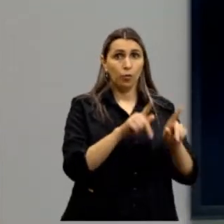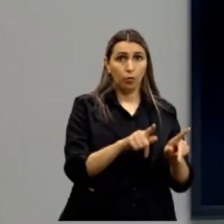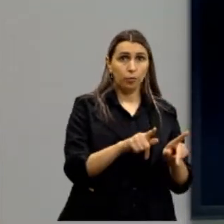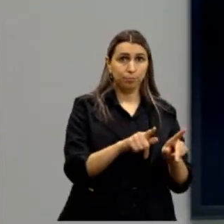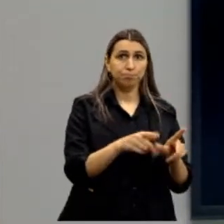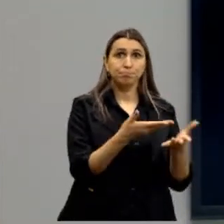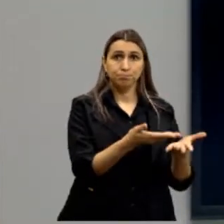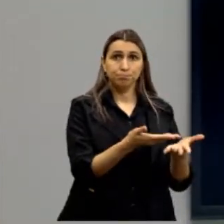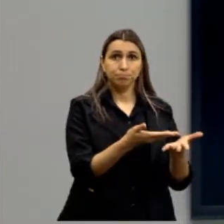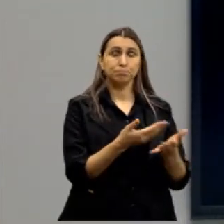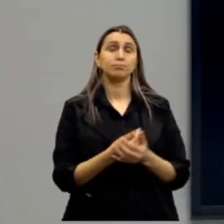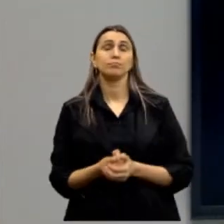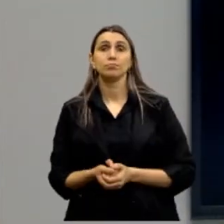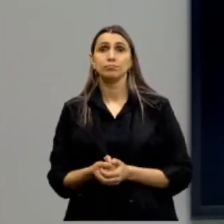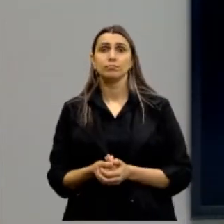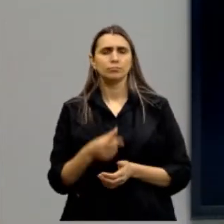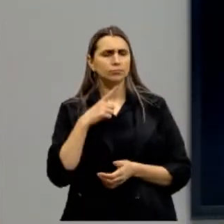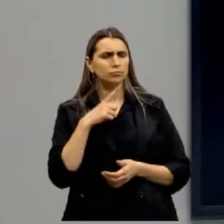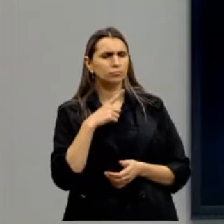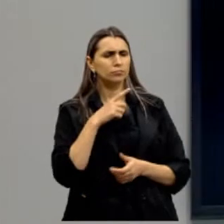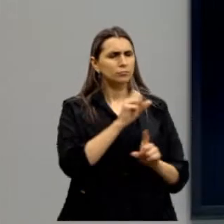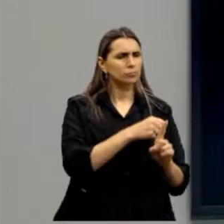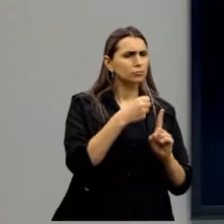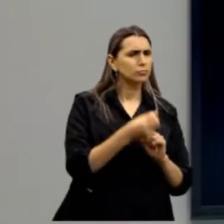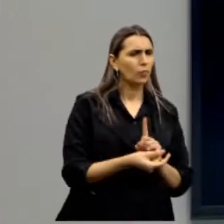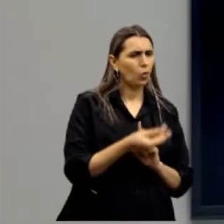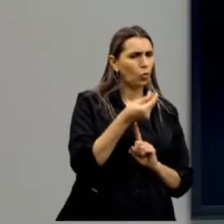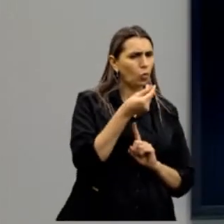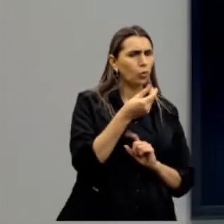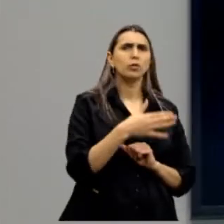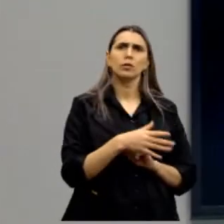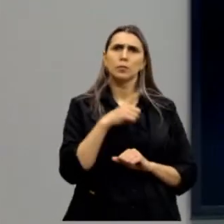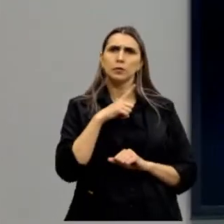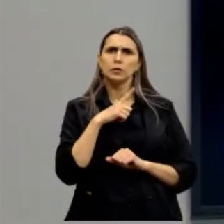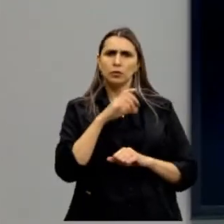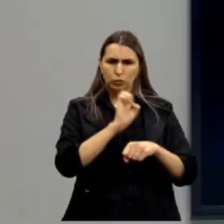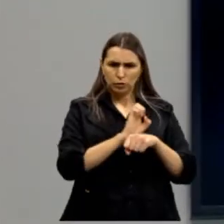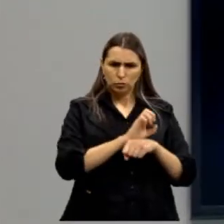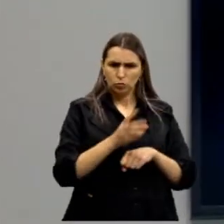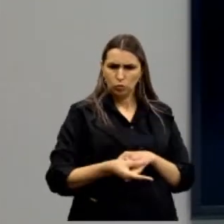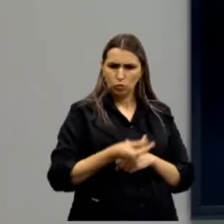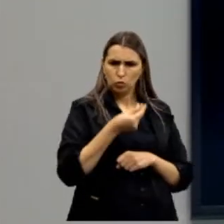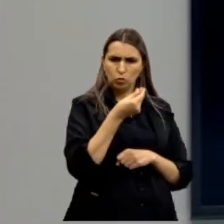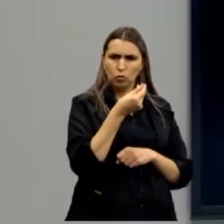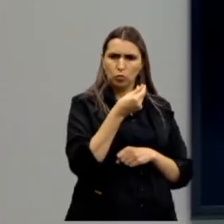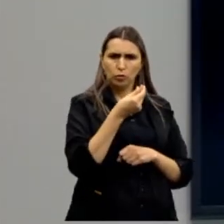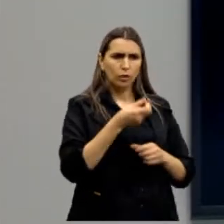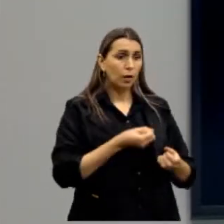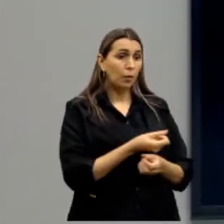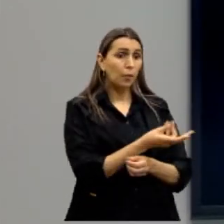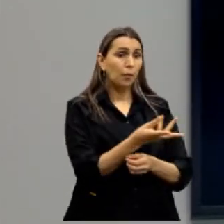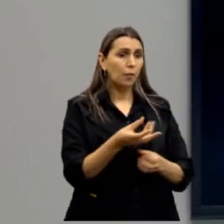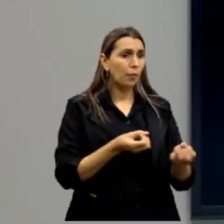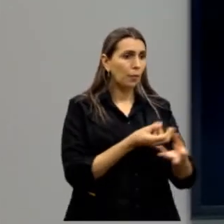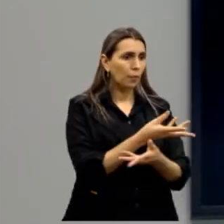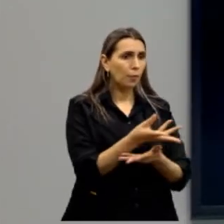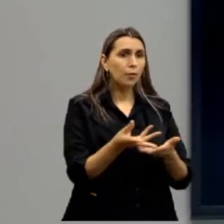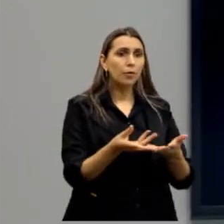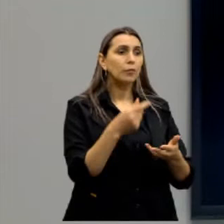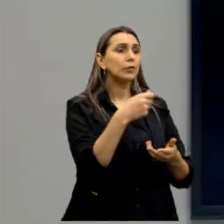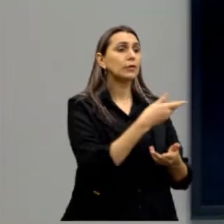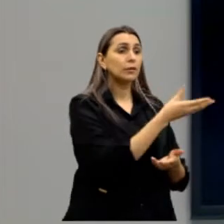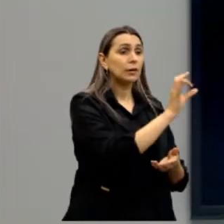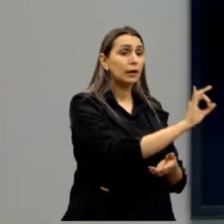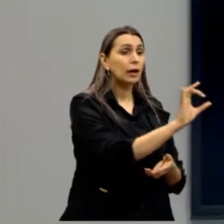necessidades, assim, tem que ter uma sociedade rica, tem que ter um Estado rico, para poder distribuir segundo as necessidades